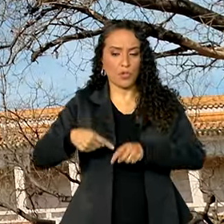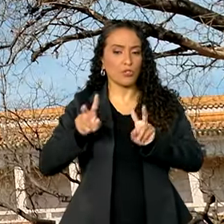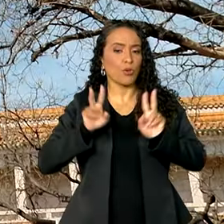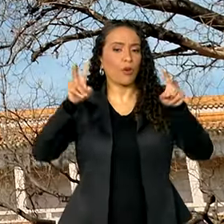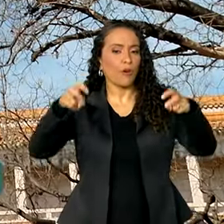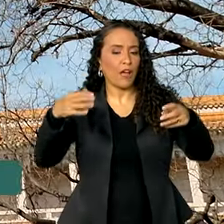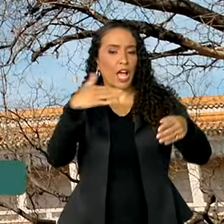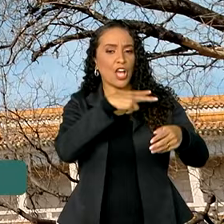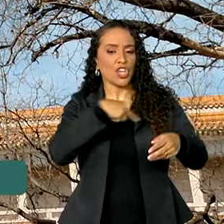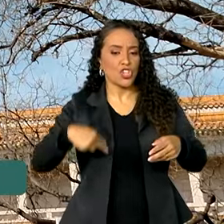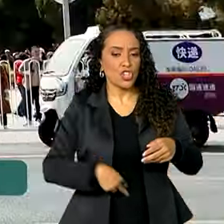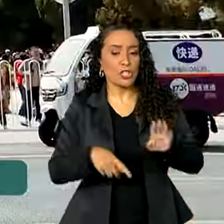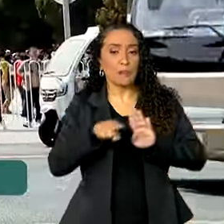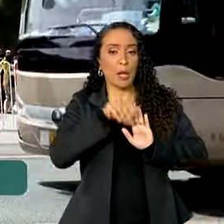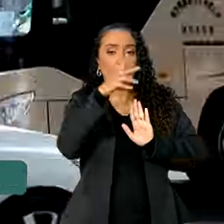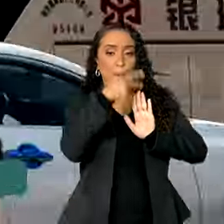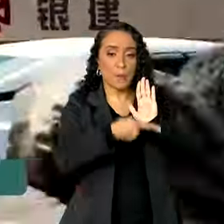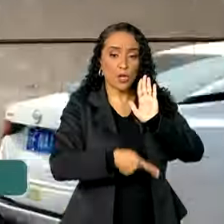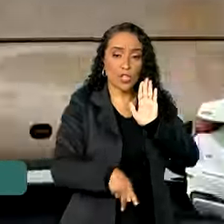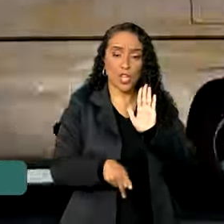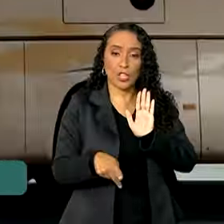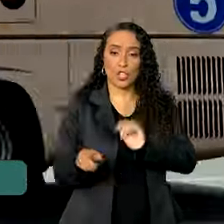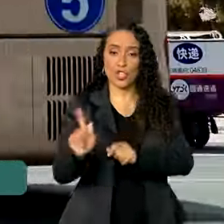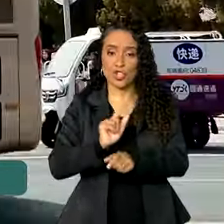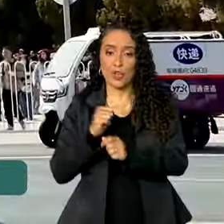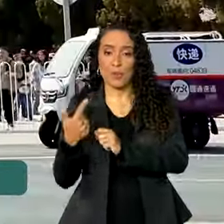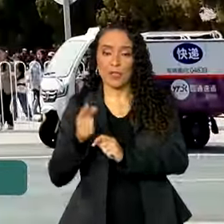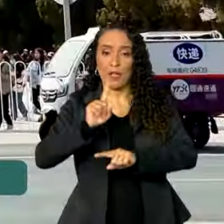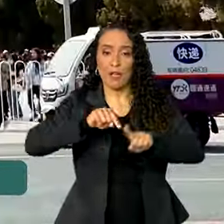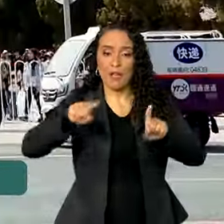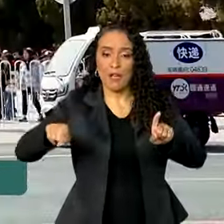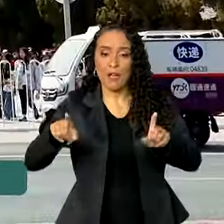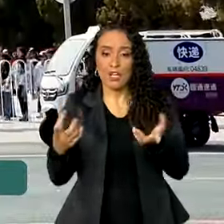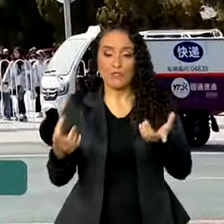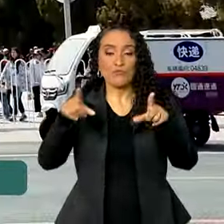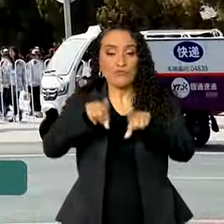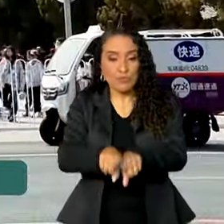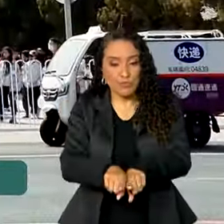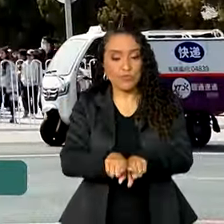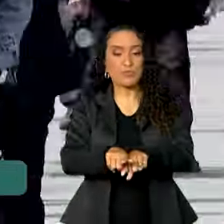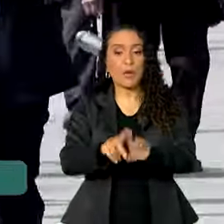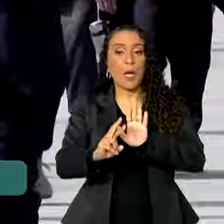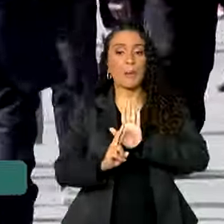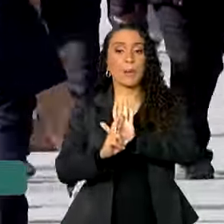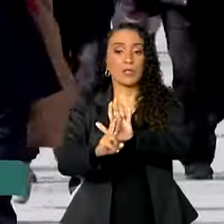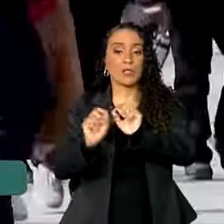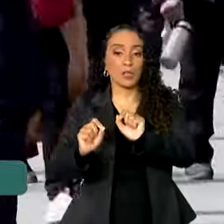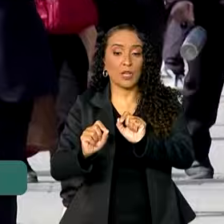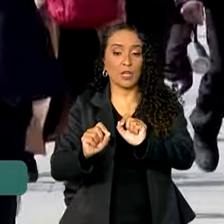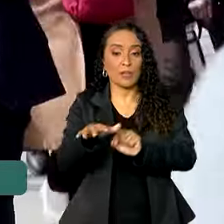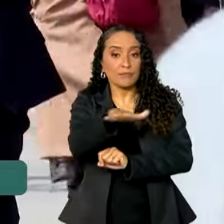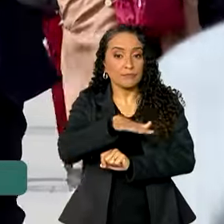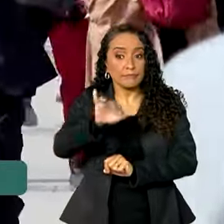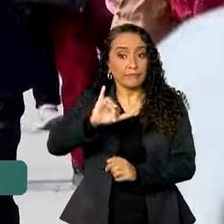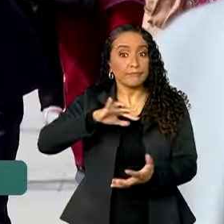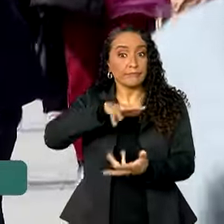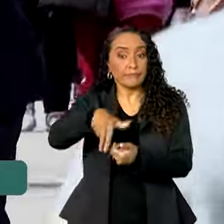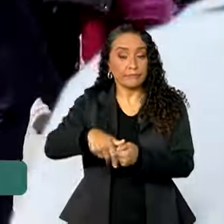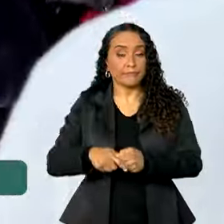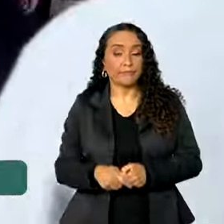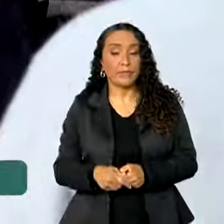a China e os projetos de geometria variável em que o Brasil, sincero, junto com a China, representam na ordem internacional.